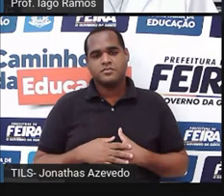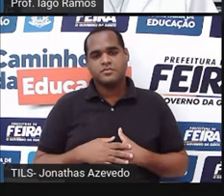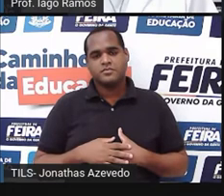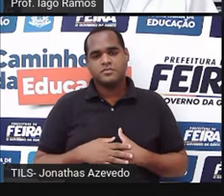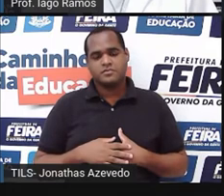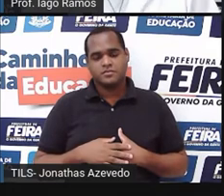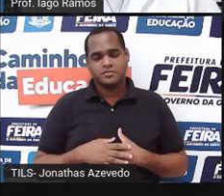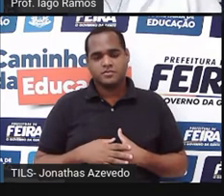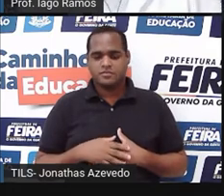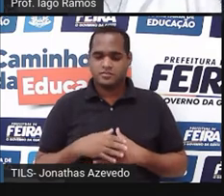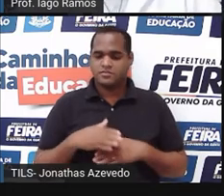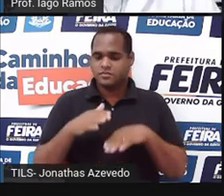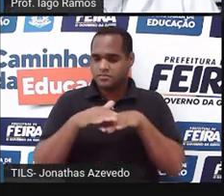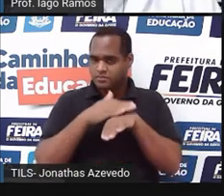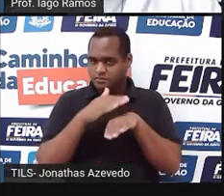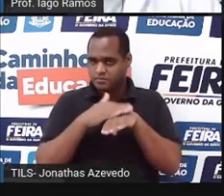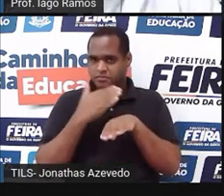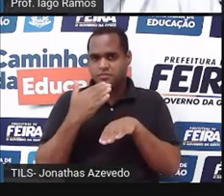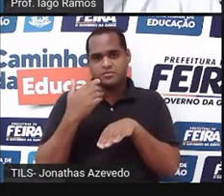o número do calçado.